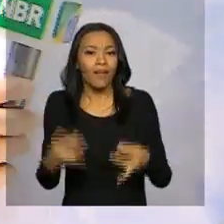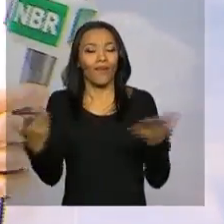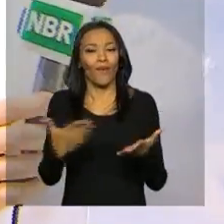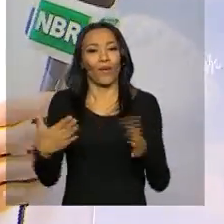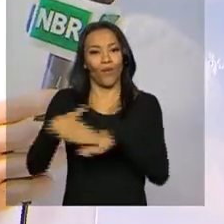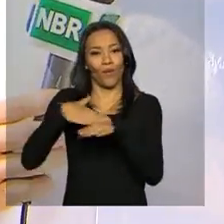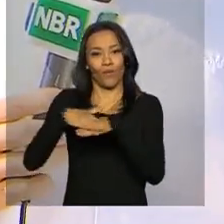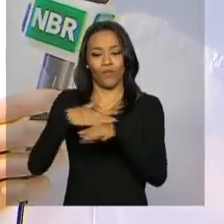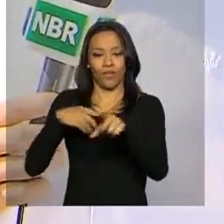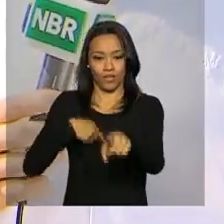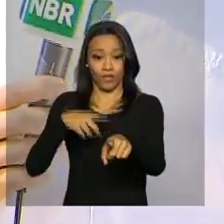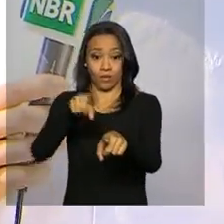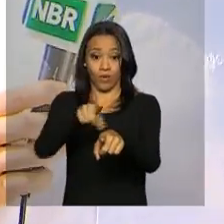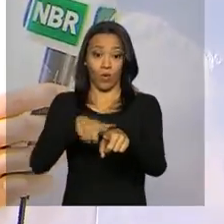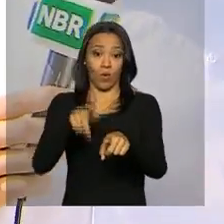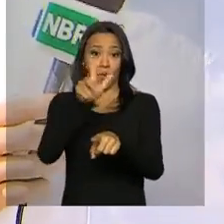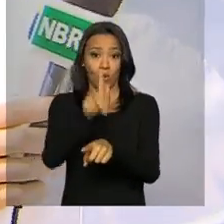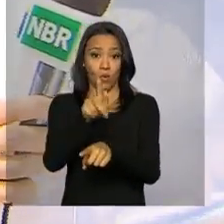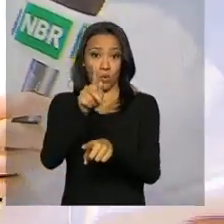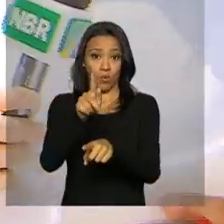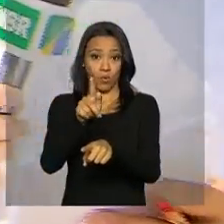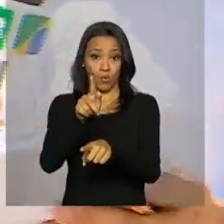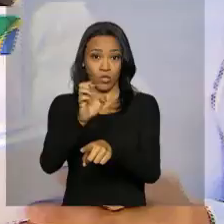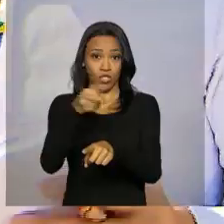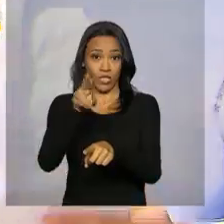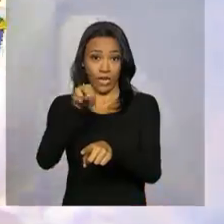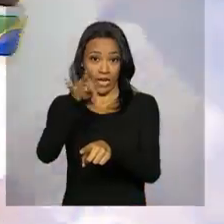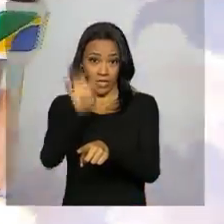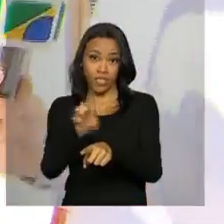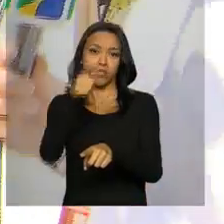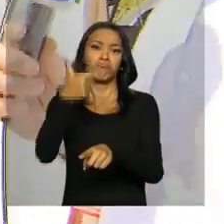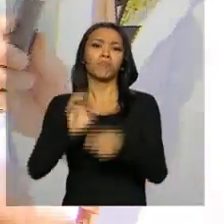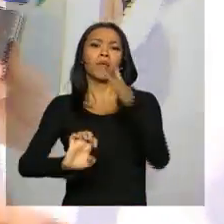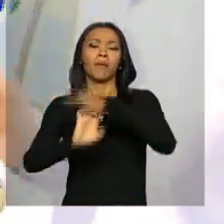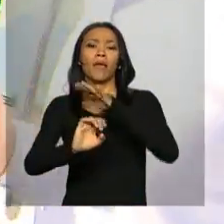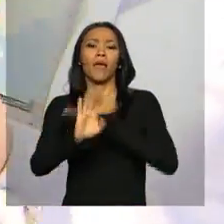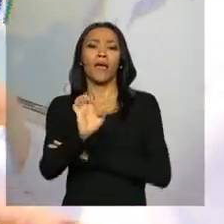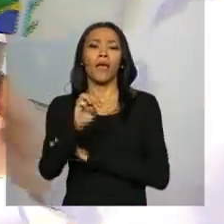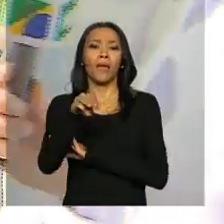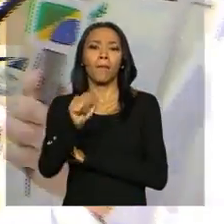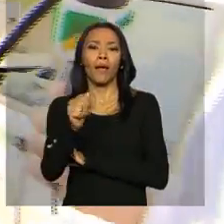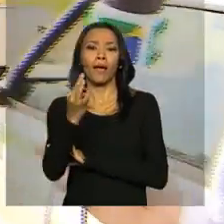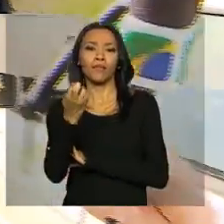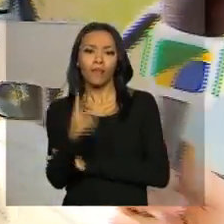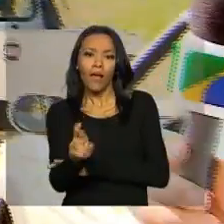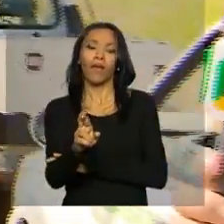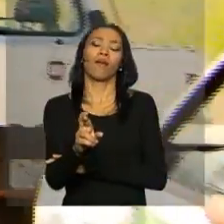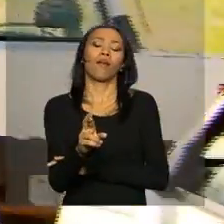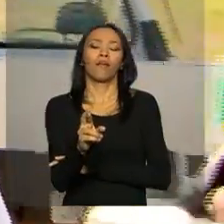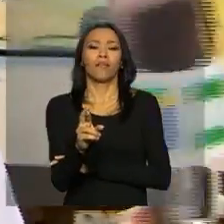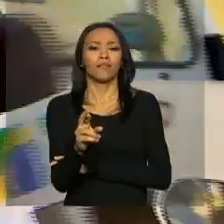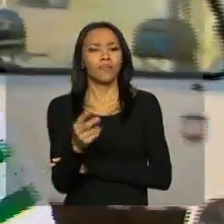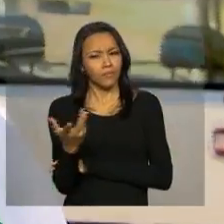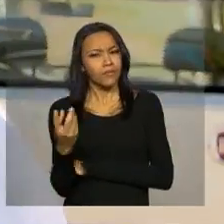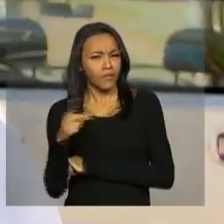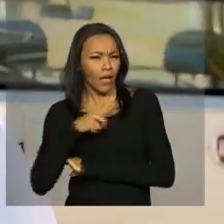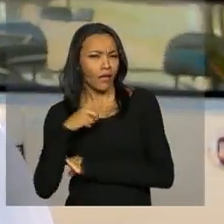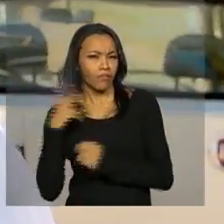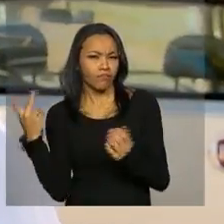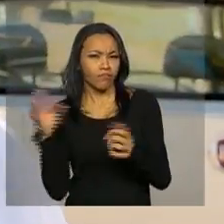converso agora com o gerente do escritório local da IMATER, Gerlan Teixeira. Gerlan, o foco também está presente na zona rural.